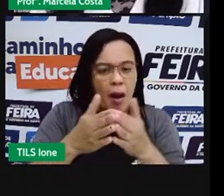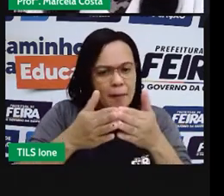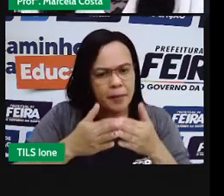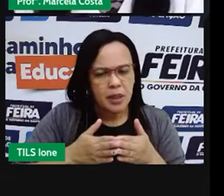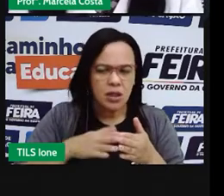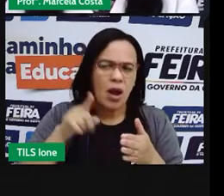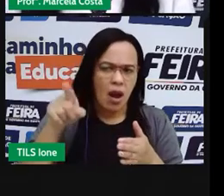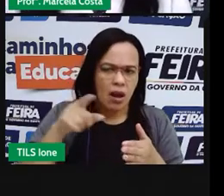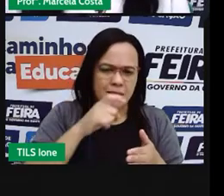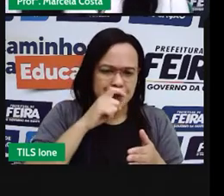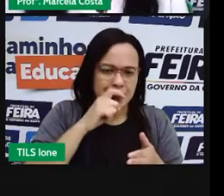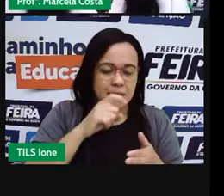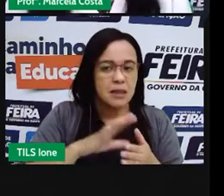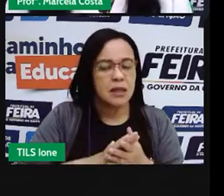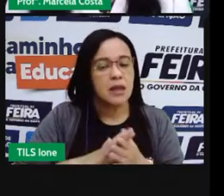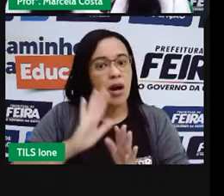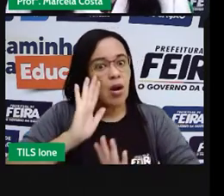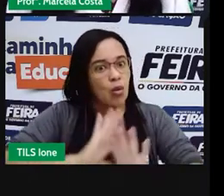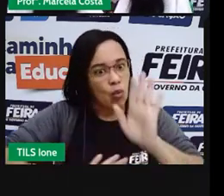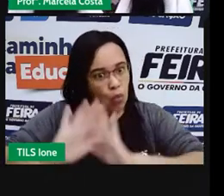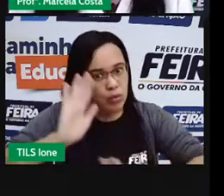conversar, tá?